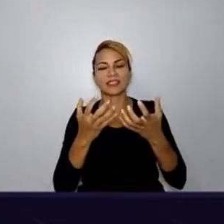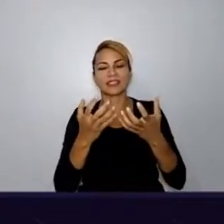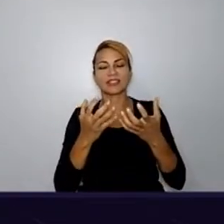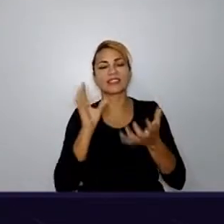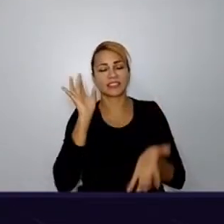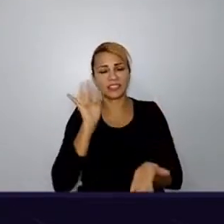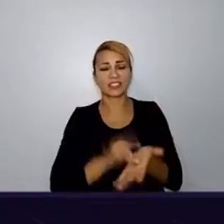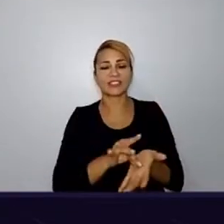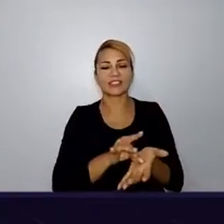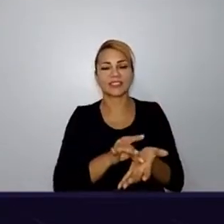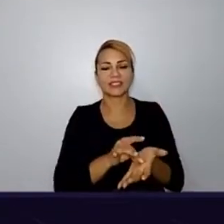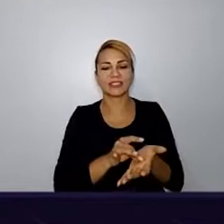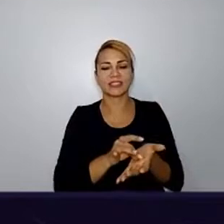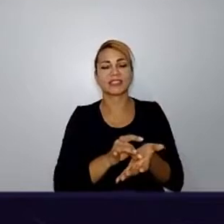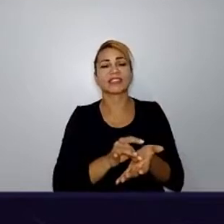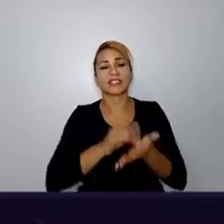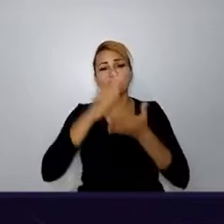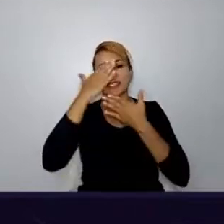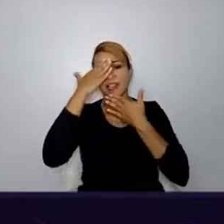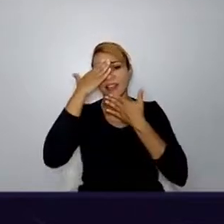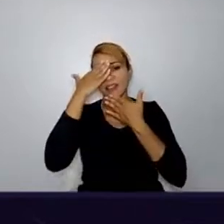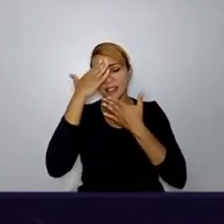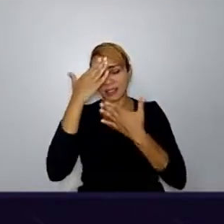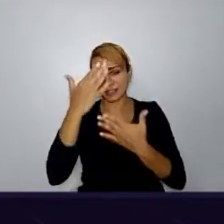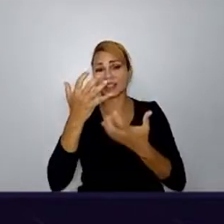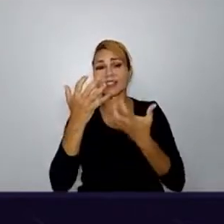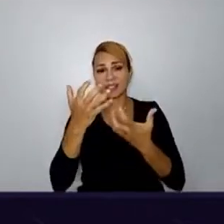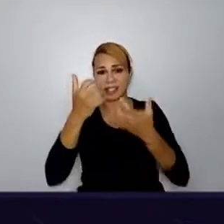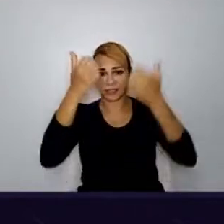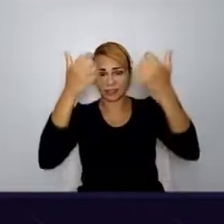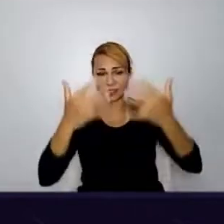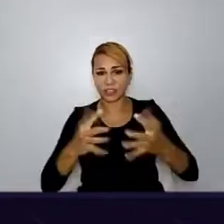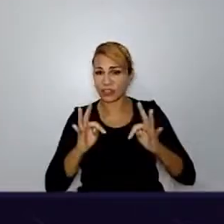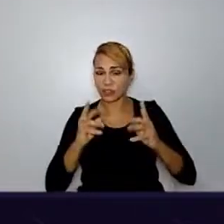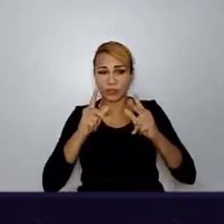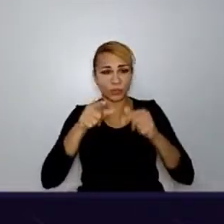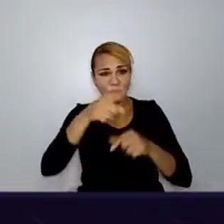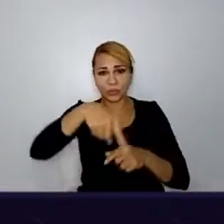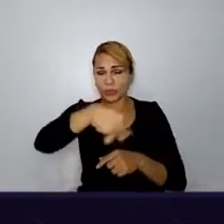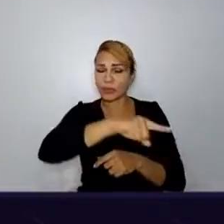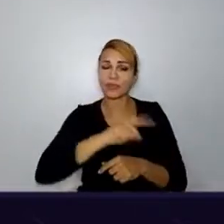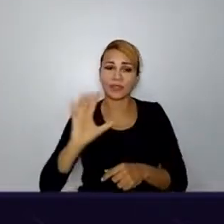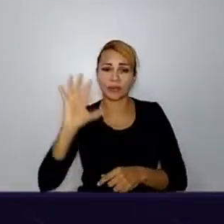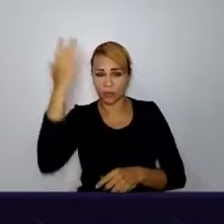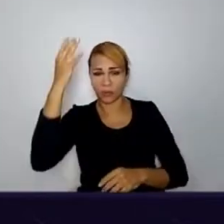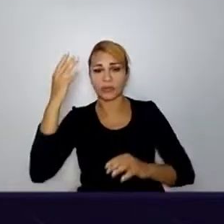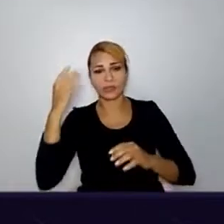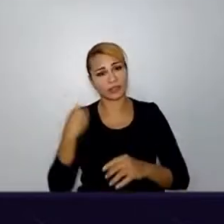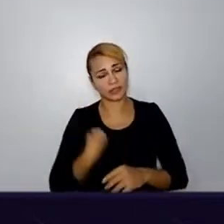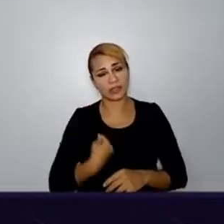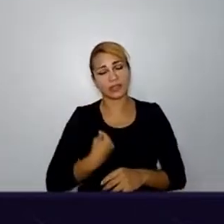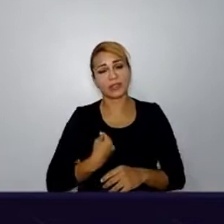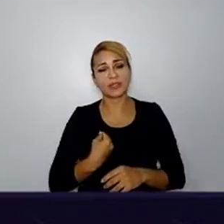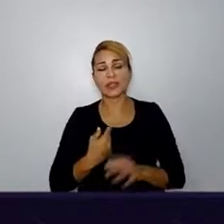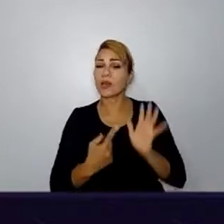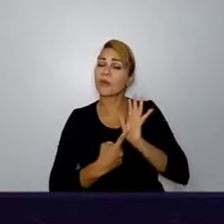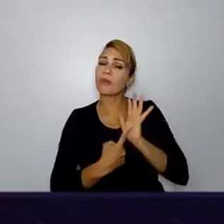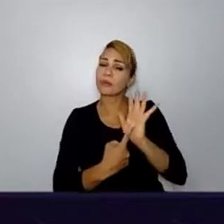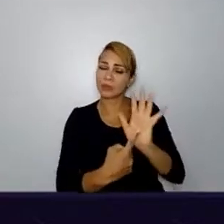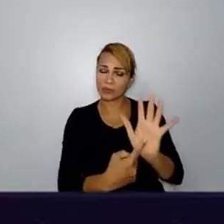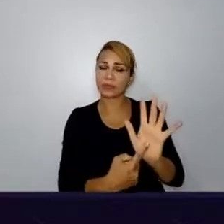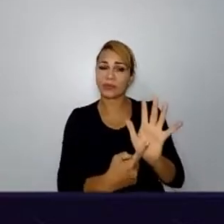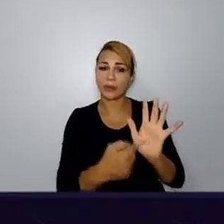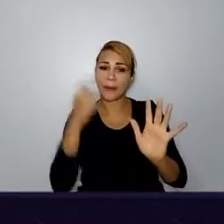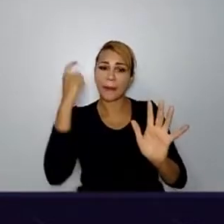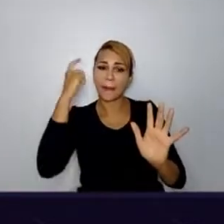fazer o papel de agradecimento. Eu queria te dizer que tudo isso que você passou, você se mostrou uma pessoa extremamente altruísta. eu